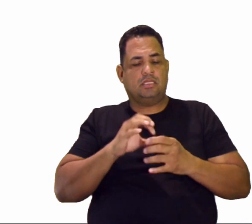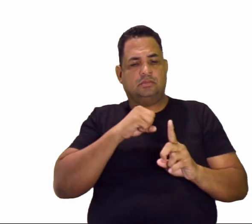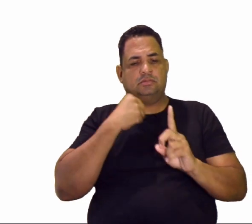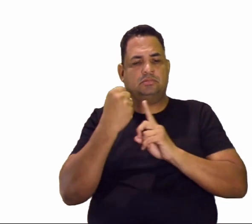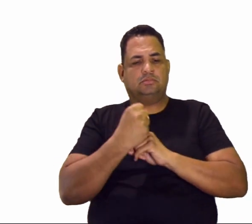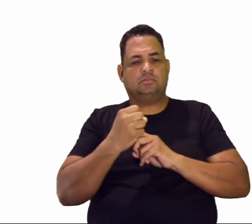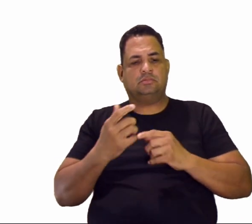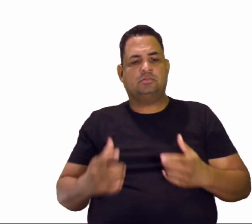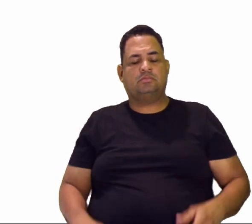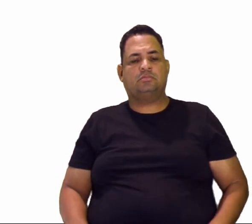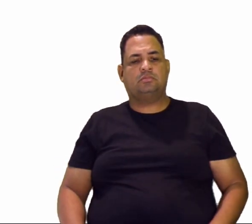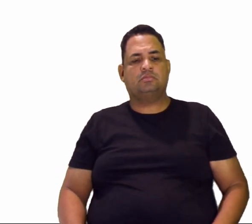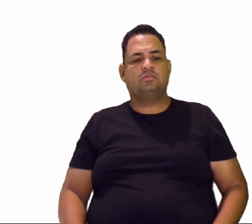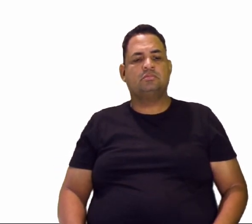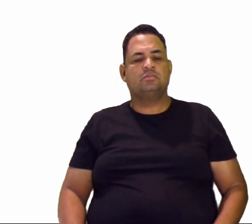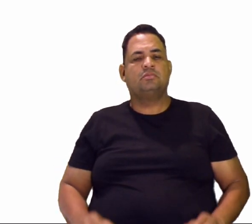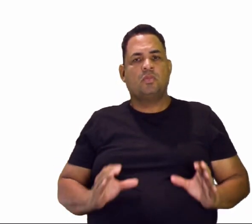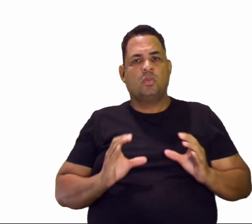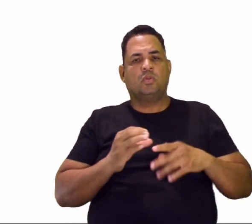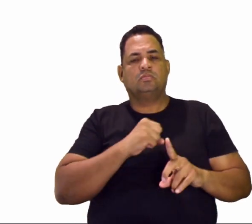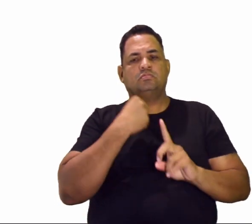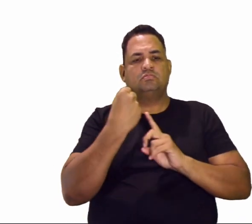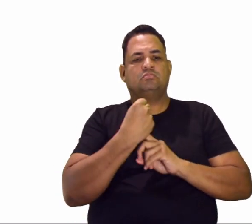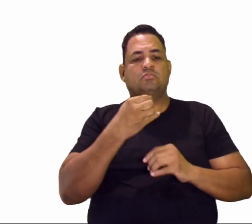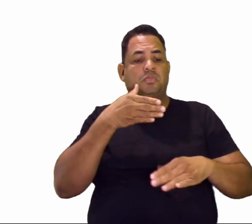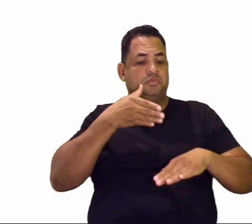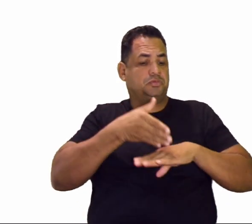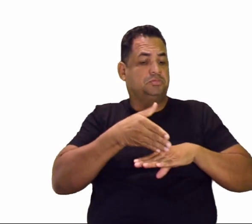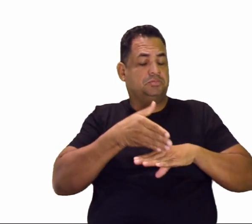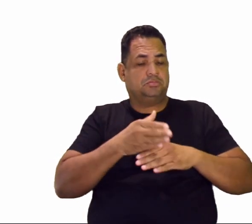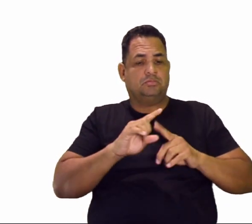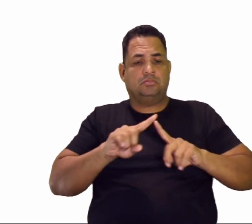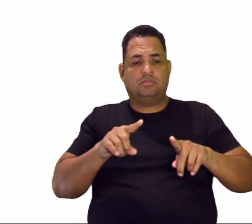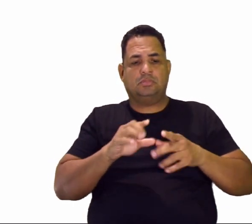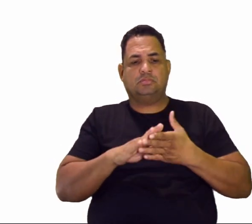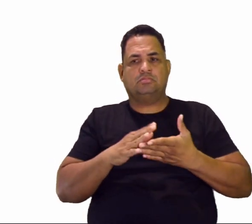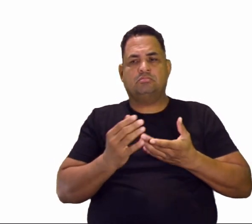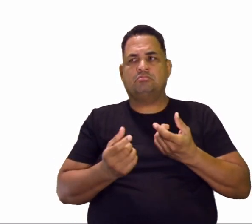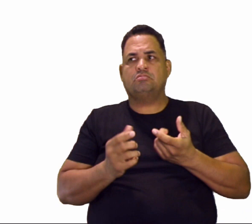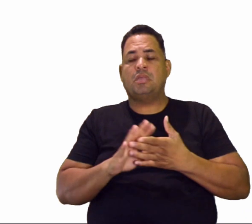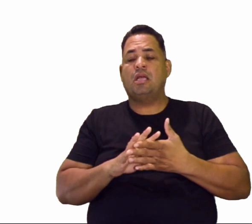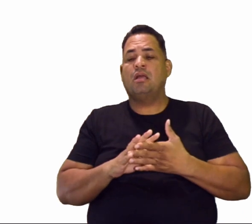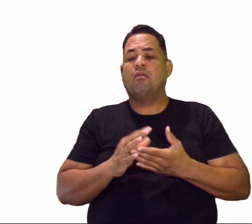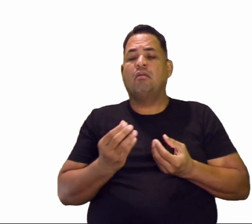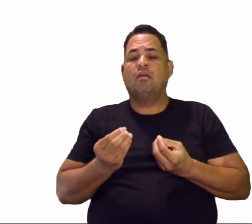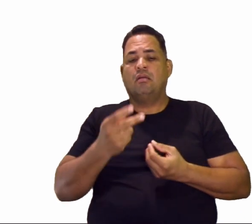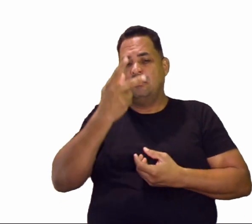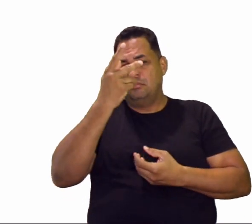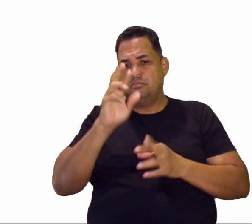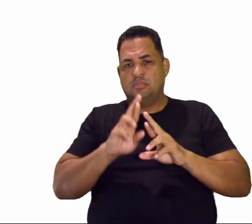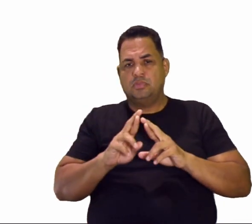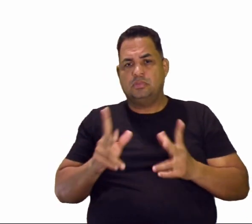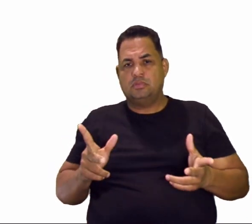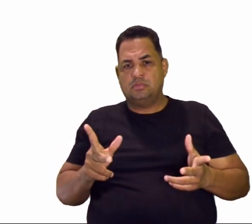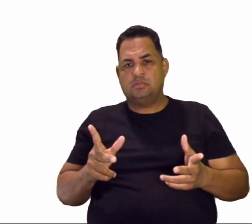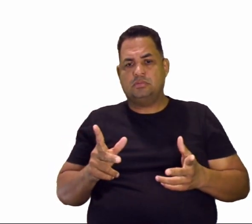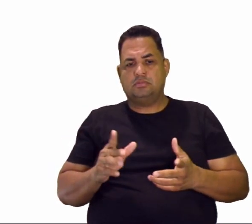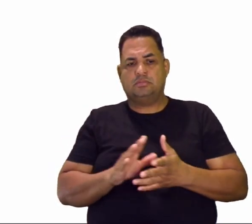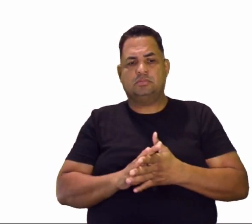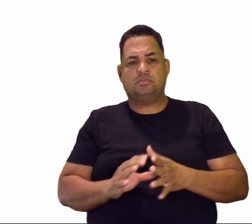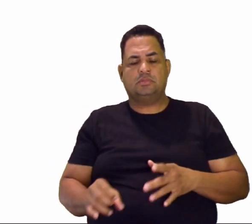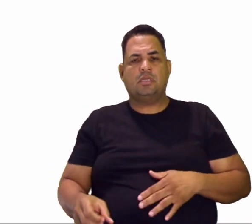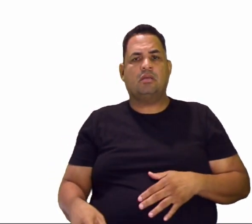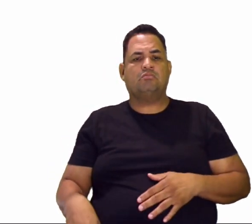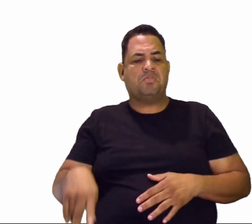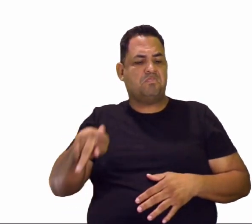claro, né? Com o grupo social da qual a gente faz parte, mas é como as pessoas nos veem. Diferentemente aqui da auto-identidade.